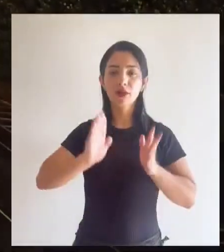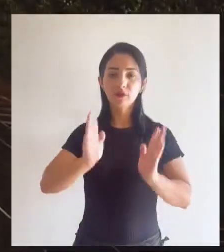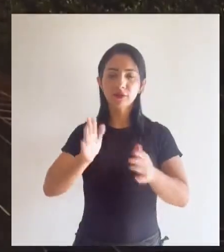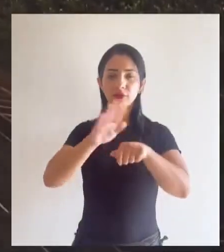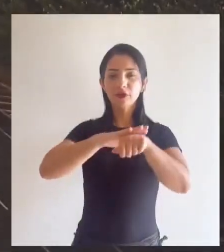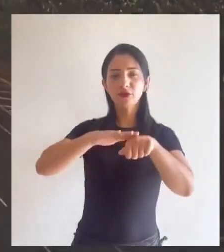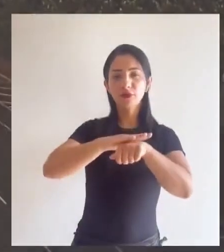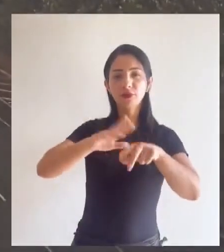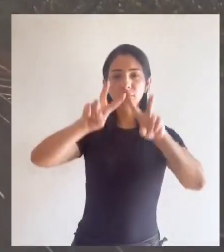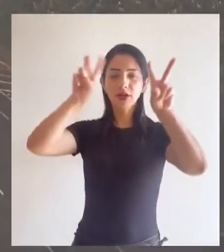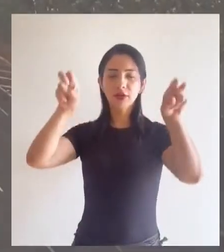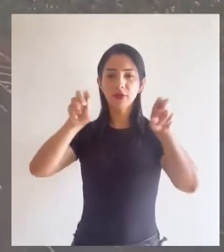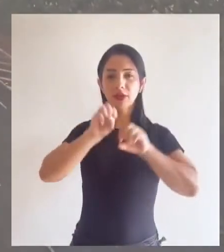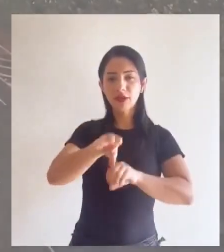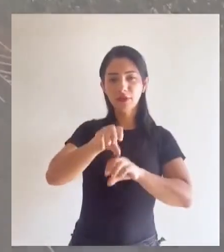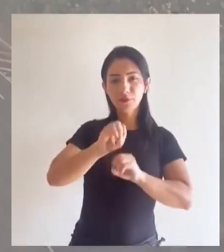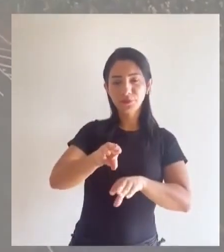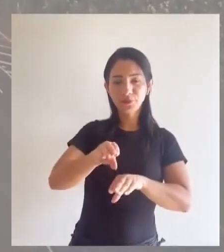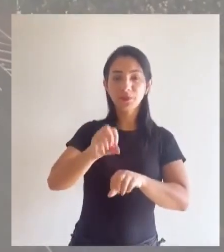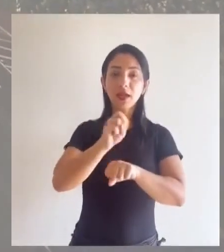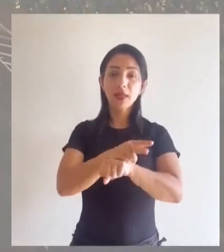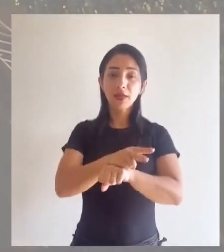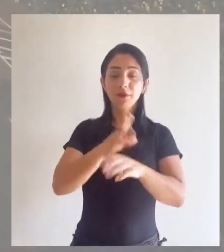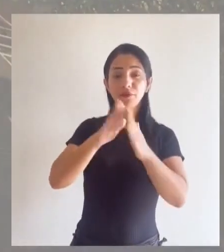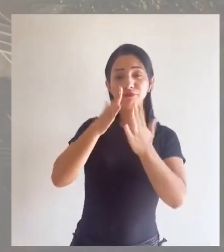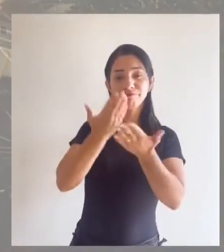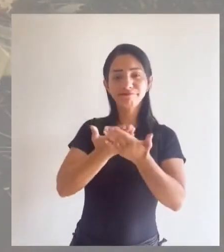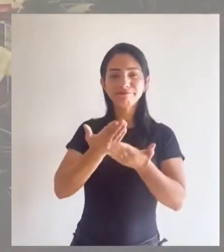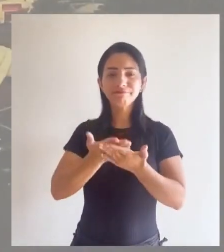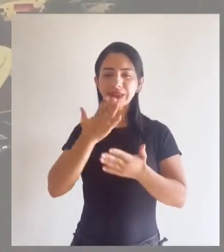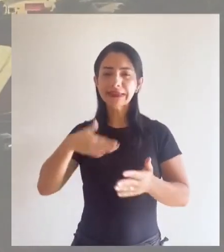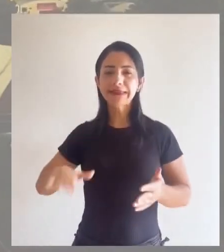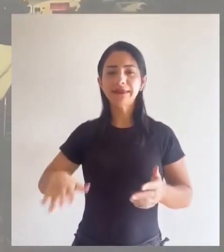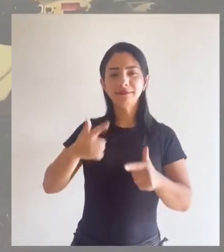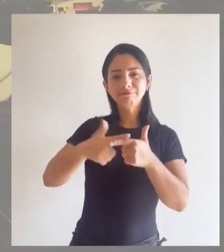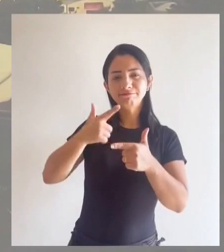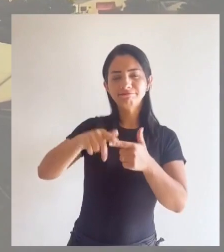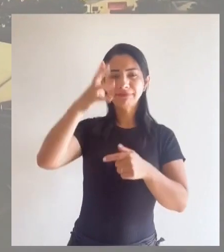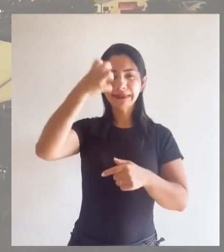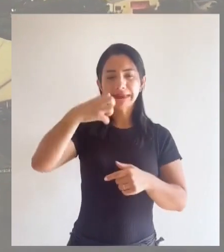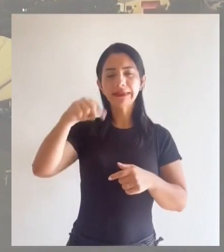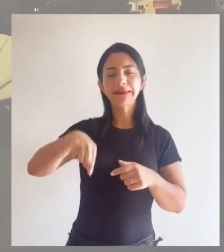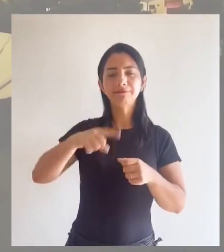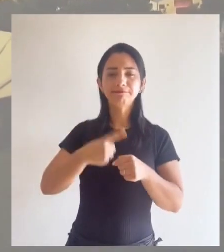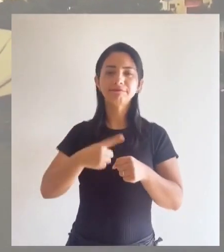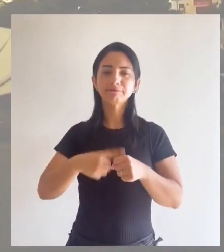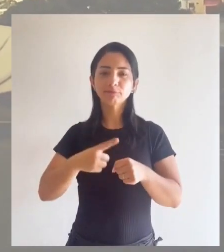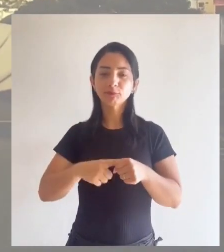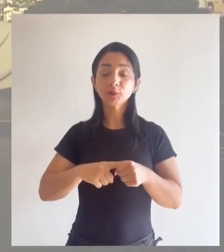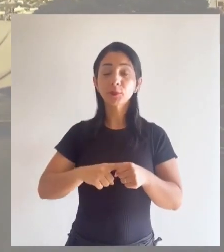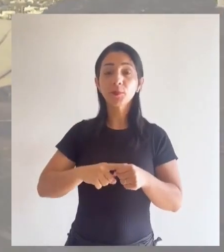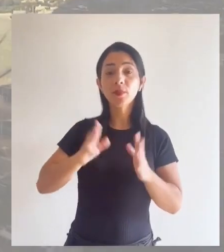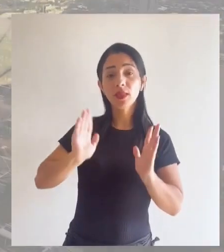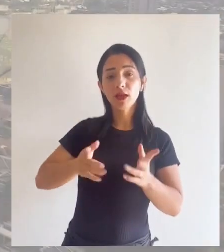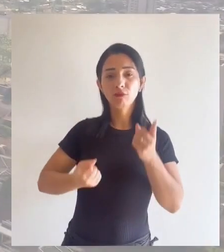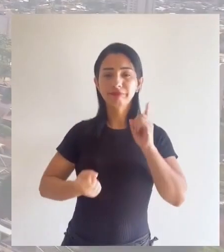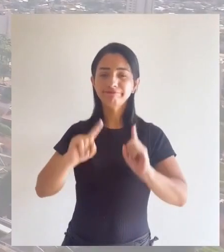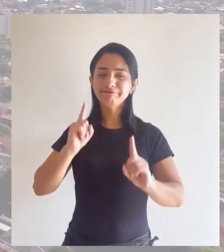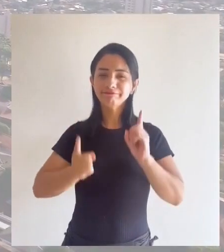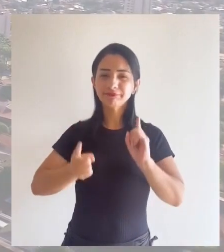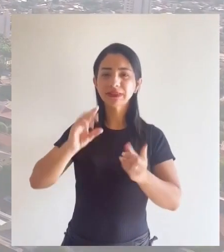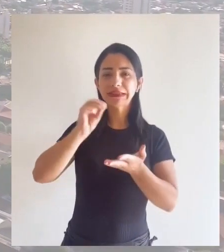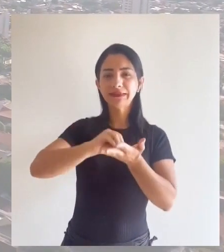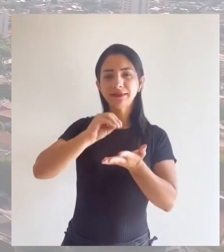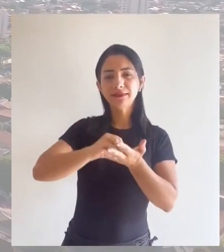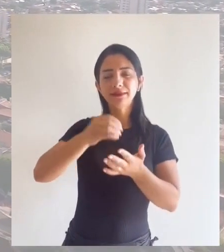Hoje vamos falar sobre educação, vagas em creche. Este é um problema sério em nossa cidade. Atualmente,